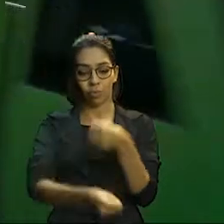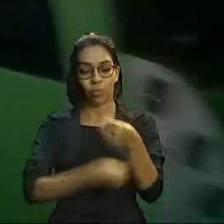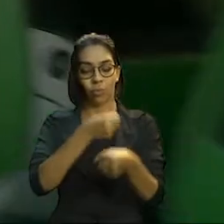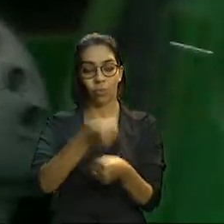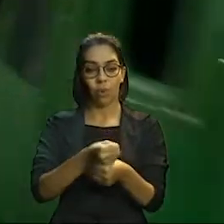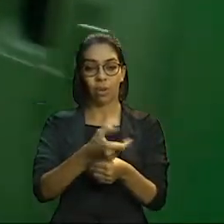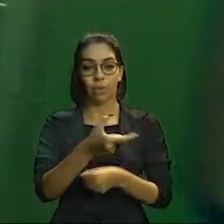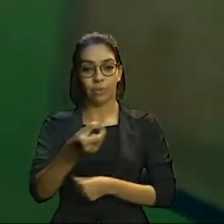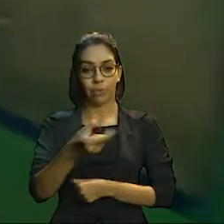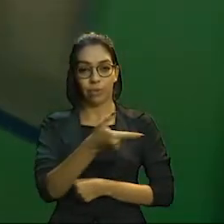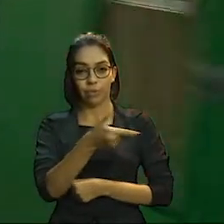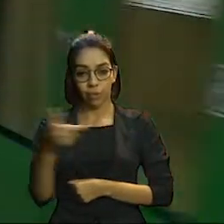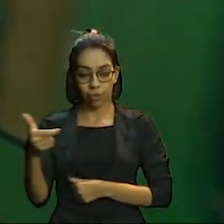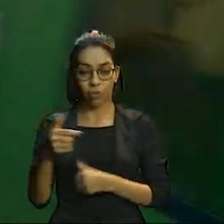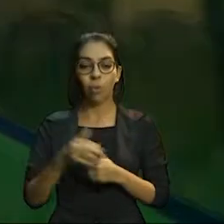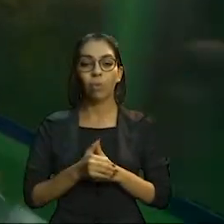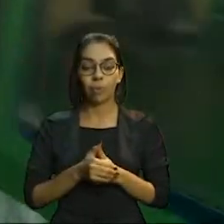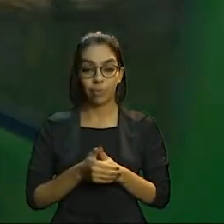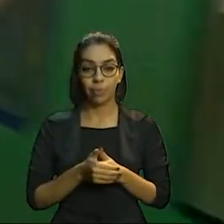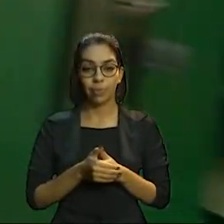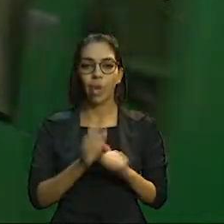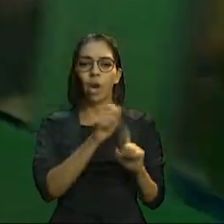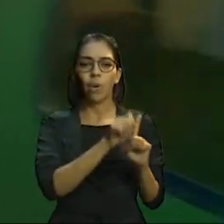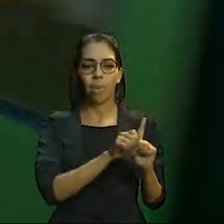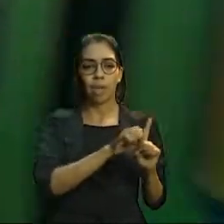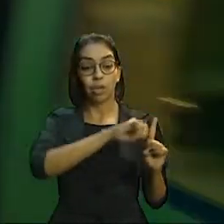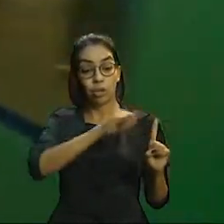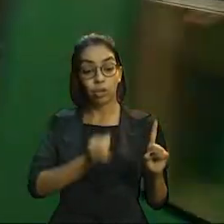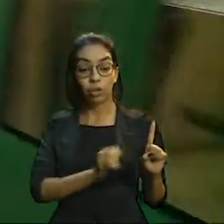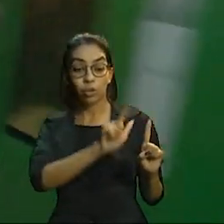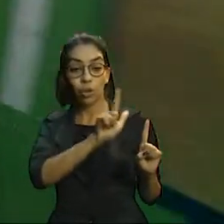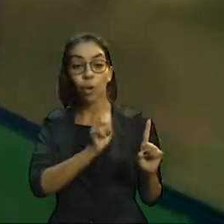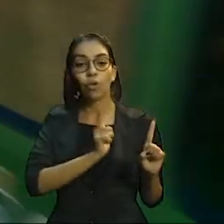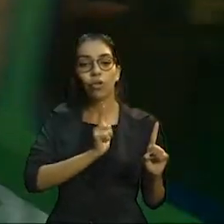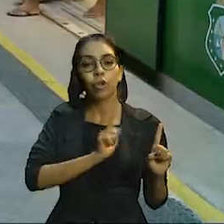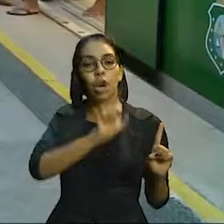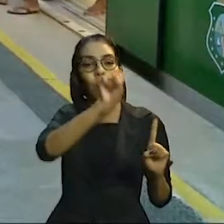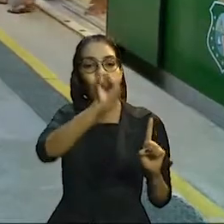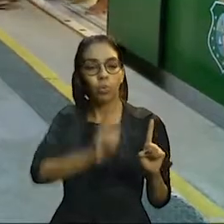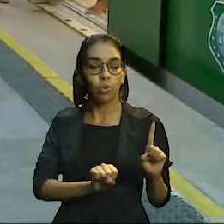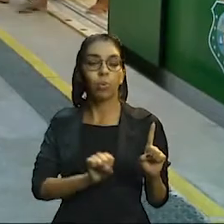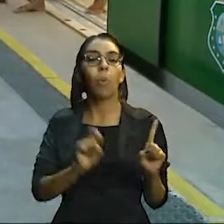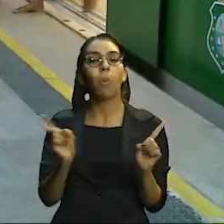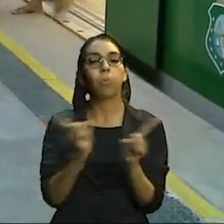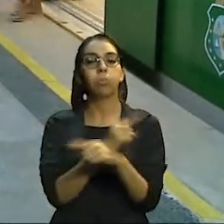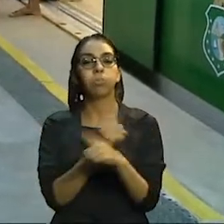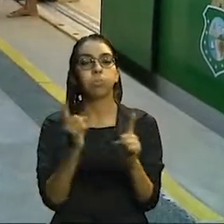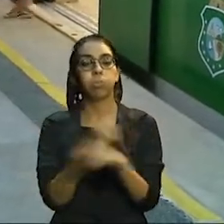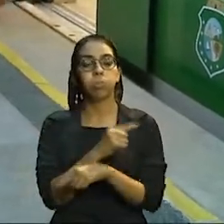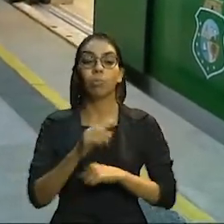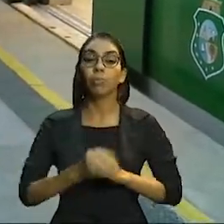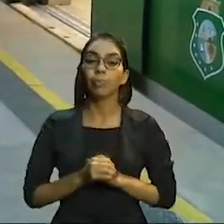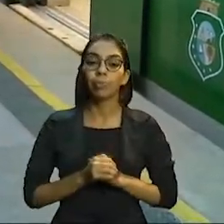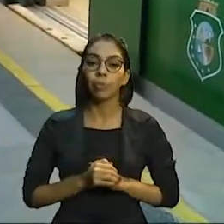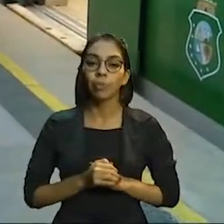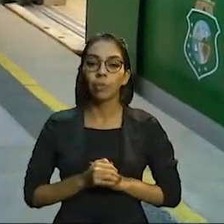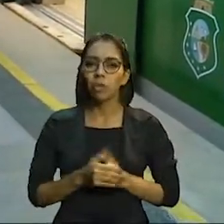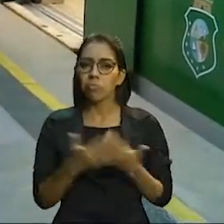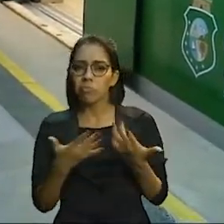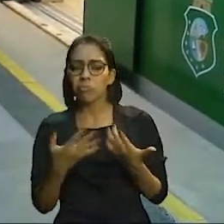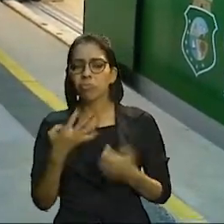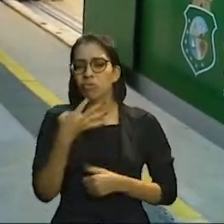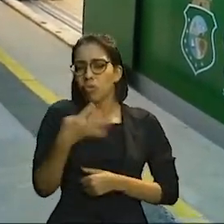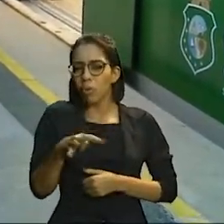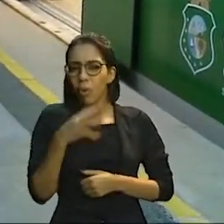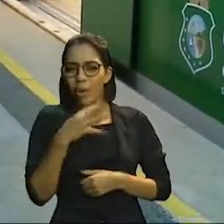Em julho de 2012, entrou em operação a linha Sul na capital. O transporte, até então desconhecido